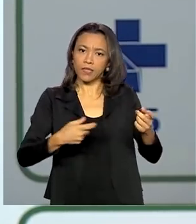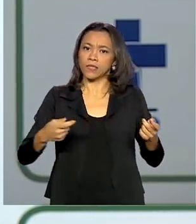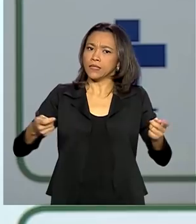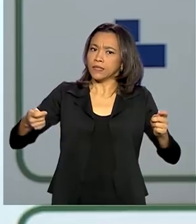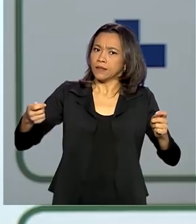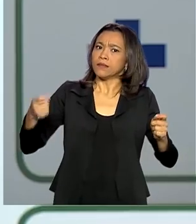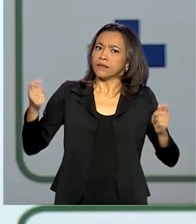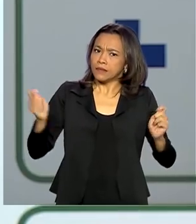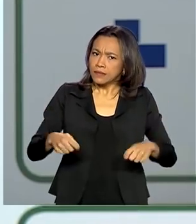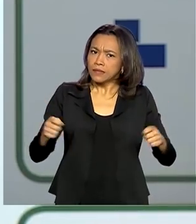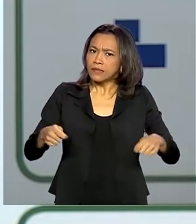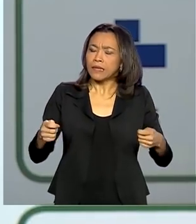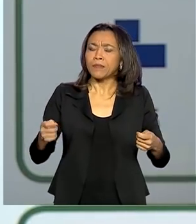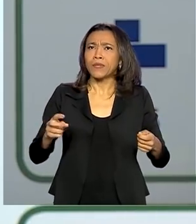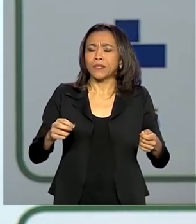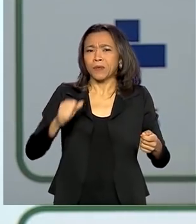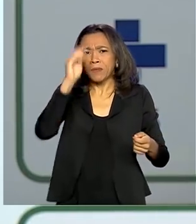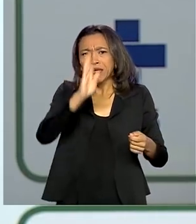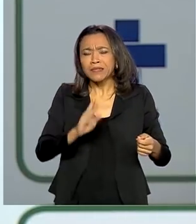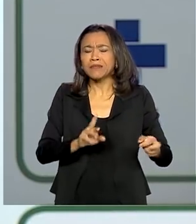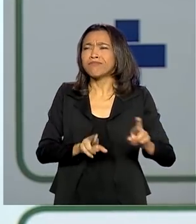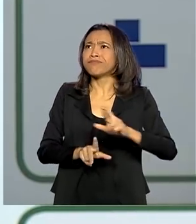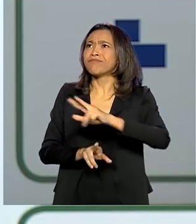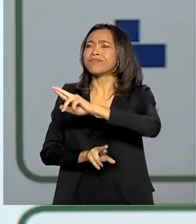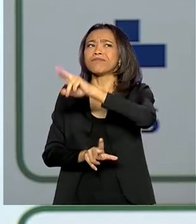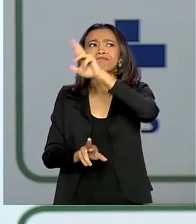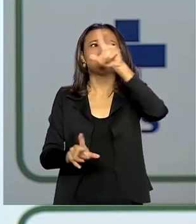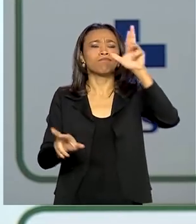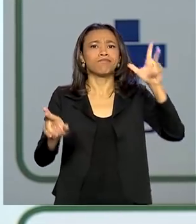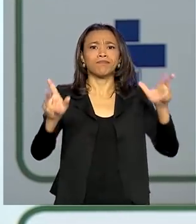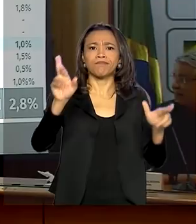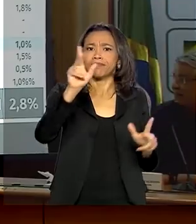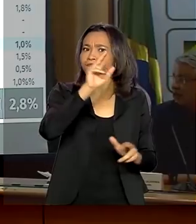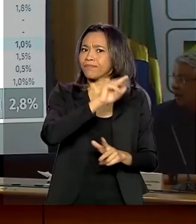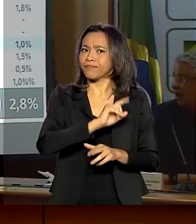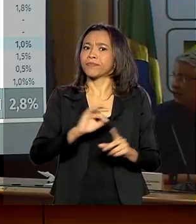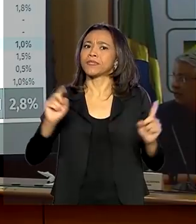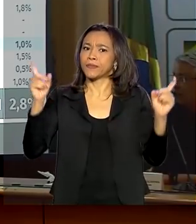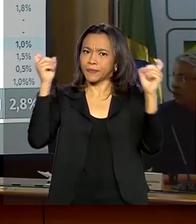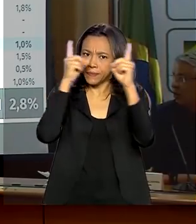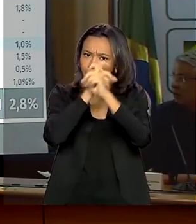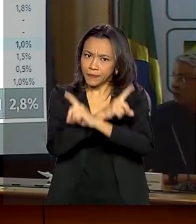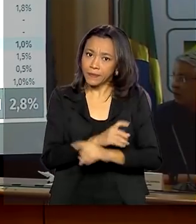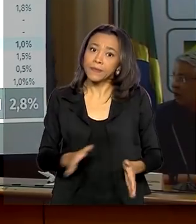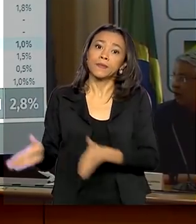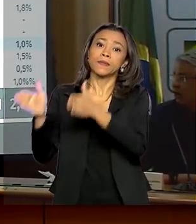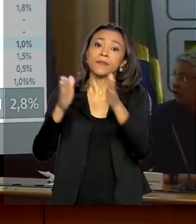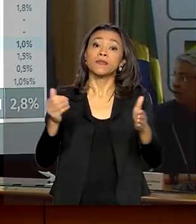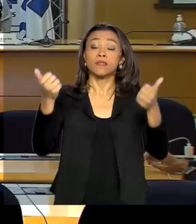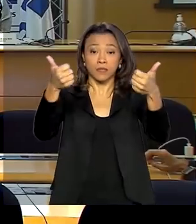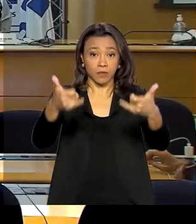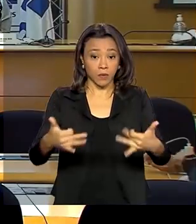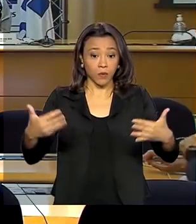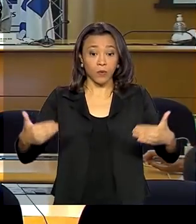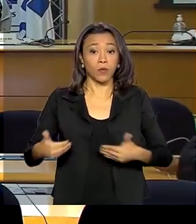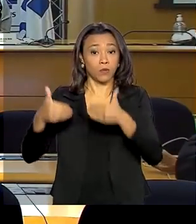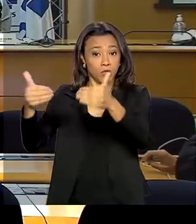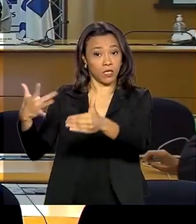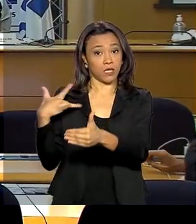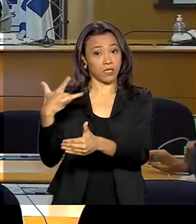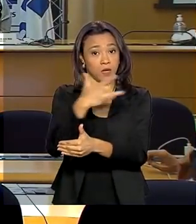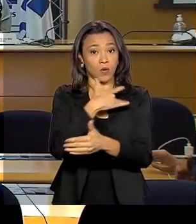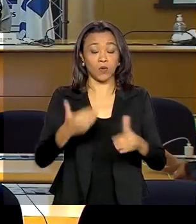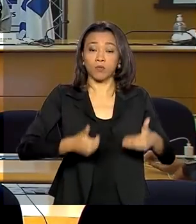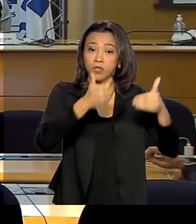de tantos contrastes, com tanta dificuldade. E adiantou que os ministérios da saúde e da economia